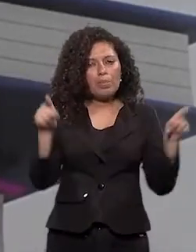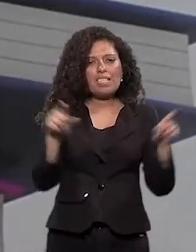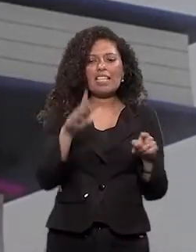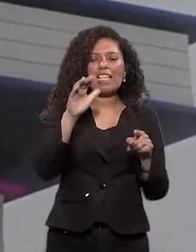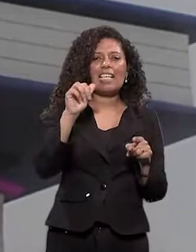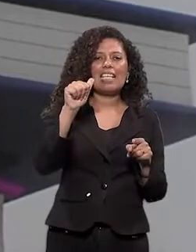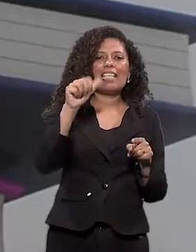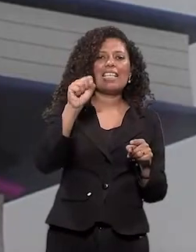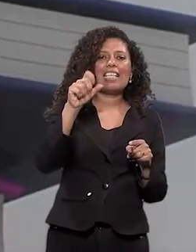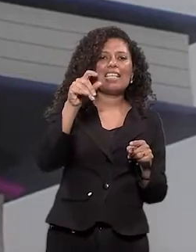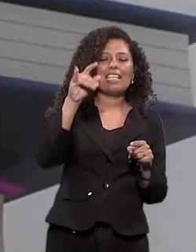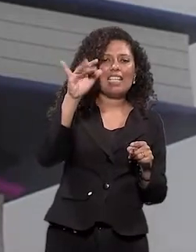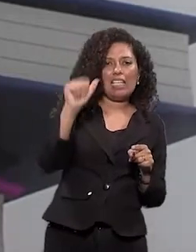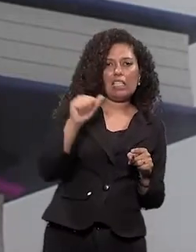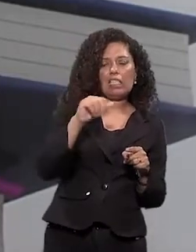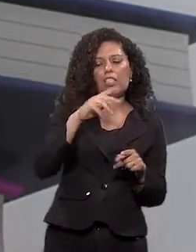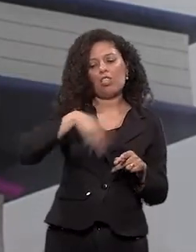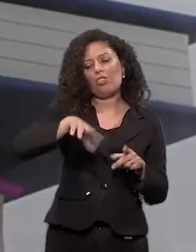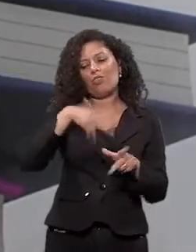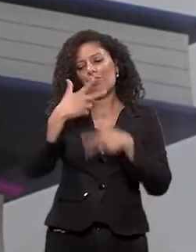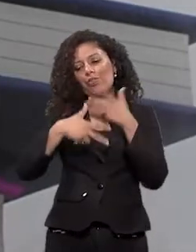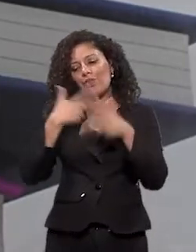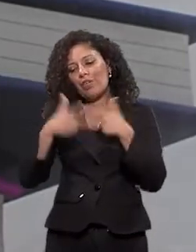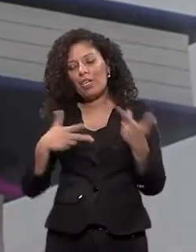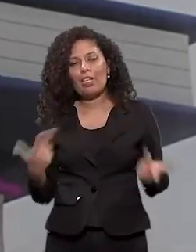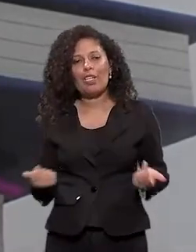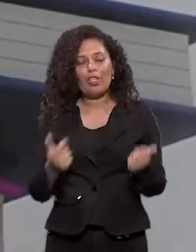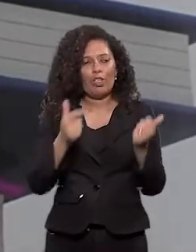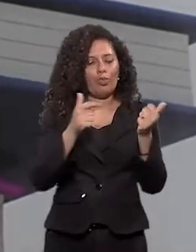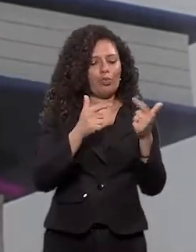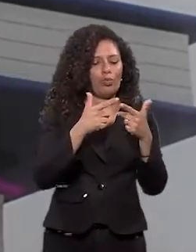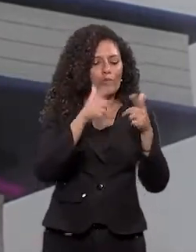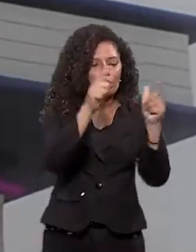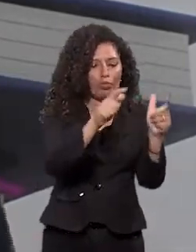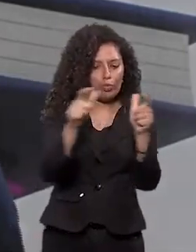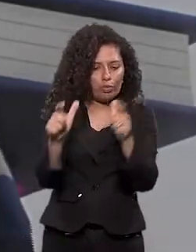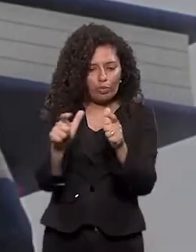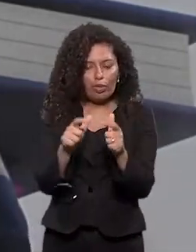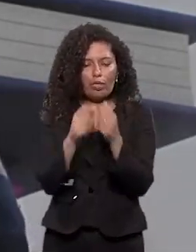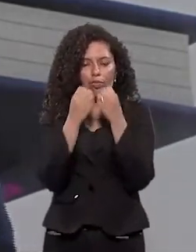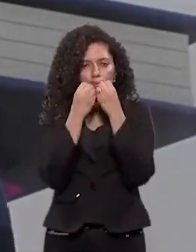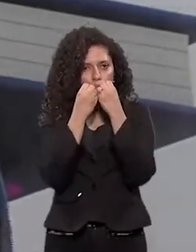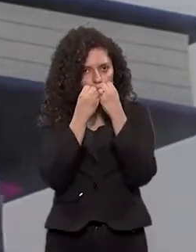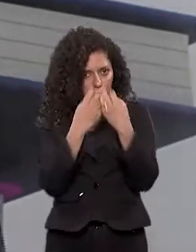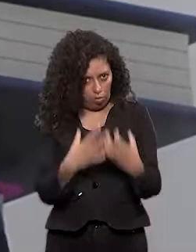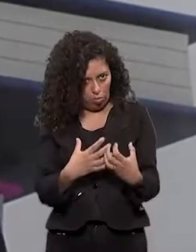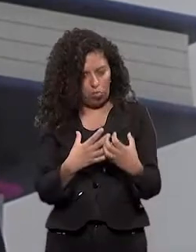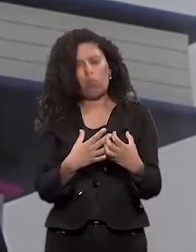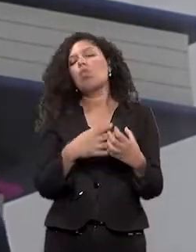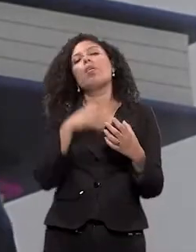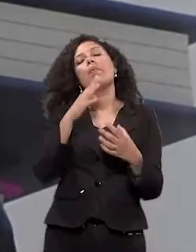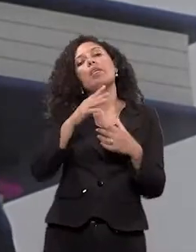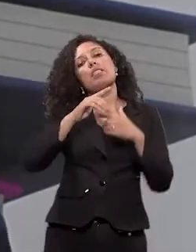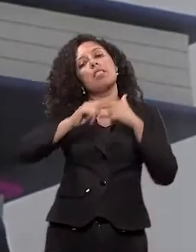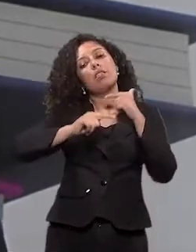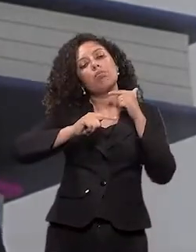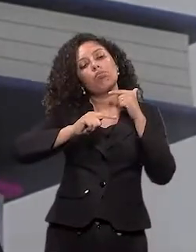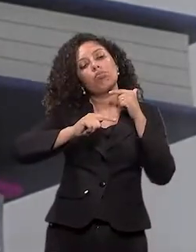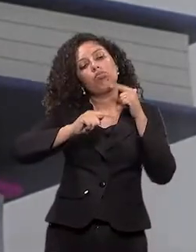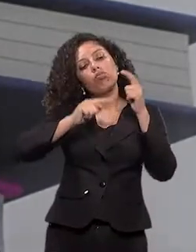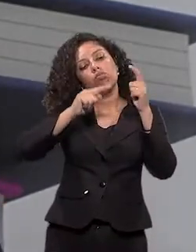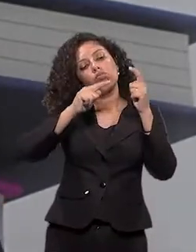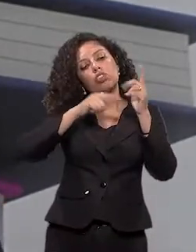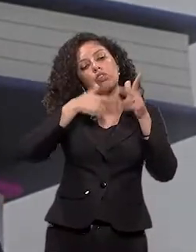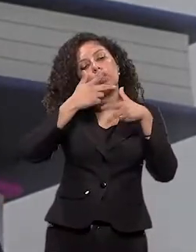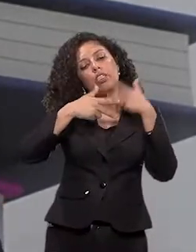é só falar, num lugar que é muito legal, assim, nada que exclua outros trabalhos com crianças, são só tentando criar um lugar de,